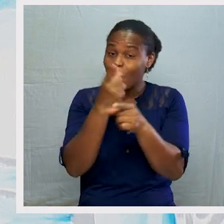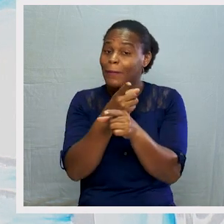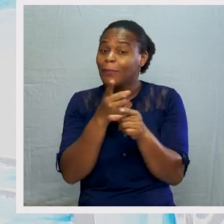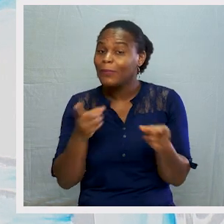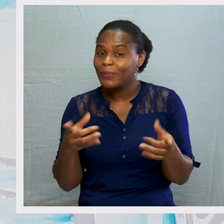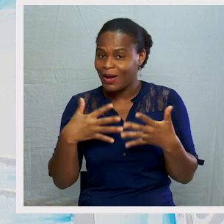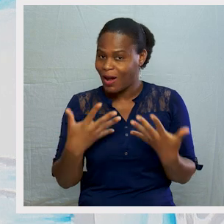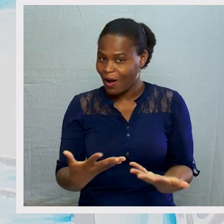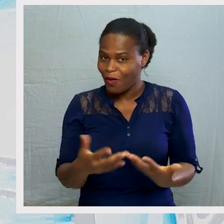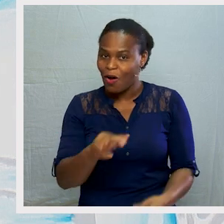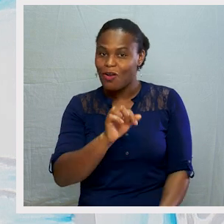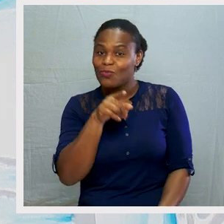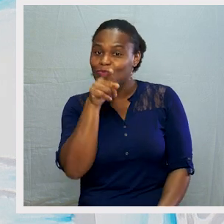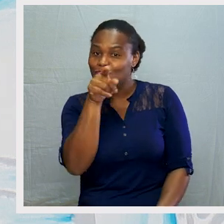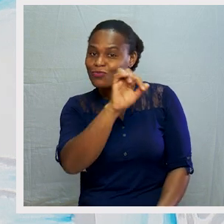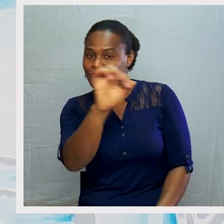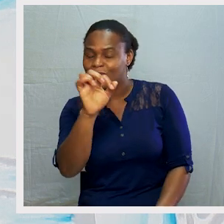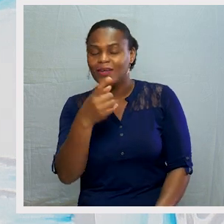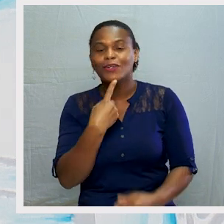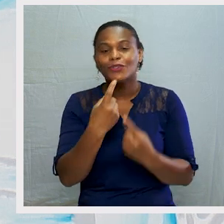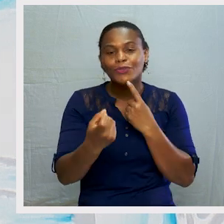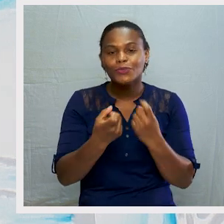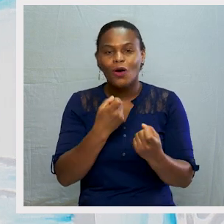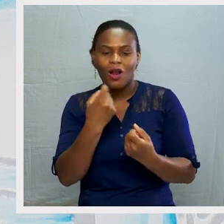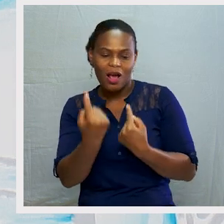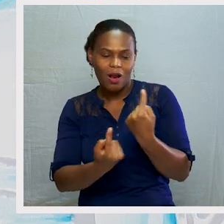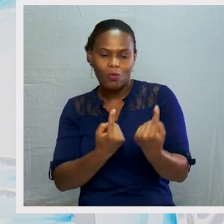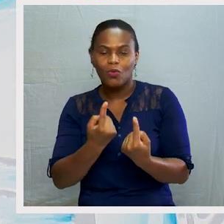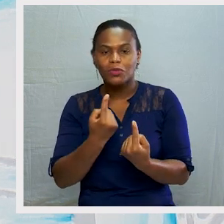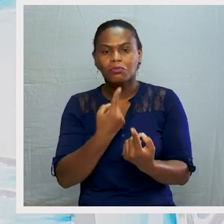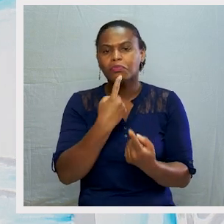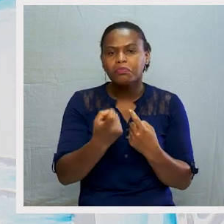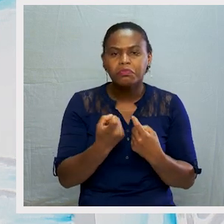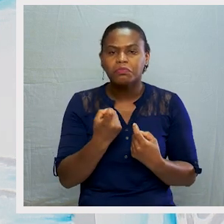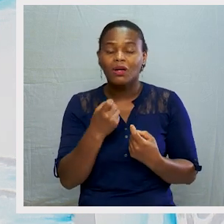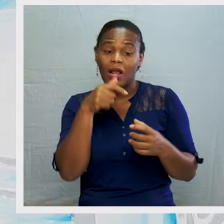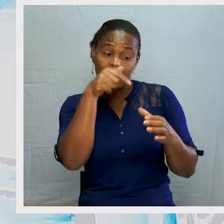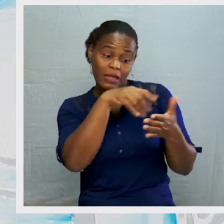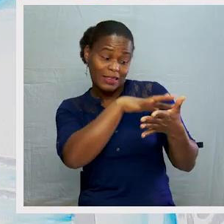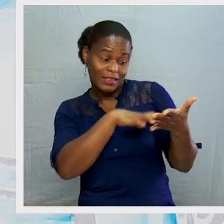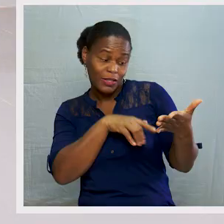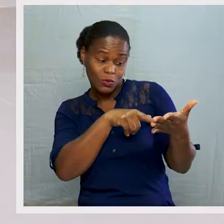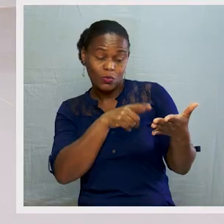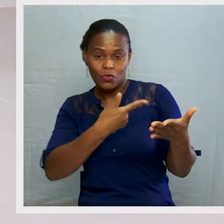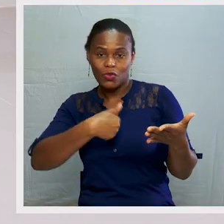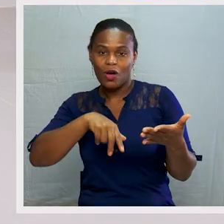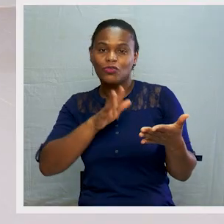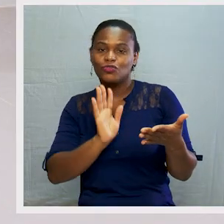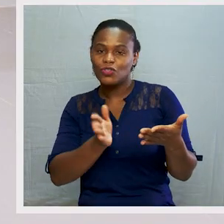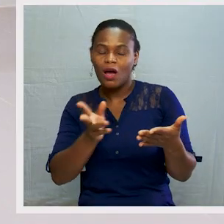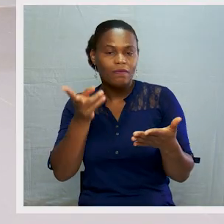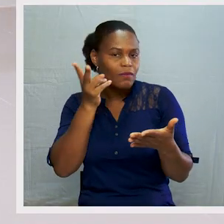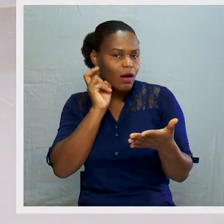porque agora vão ter que responder algumas perguntas de acordo com o texto que nós